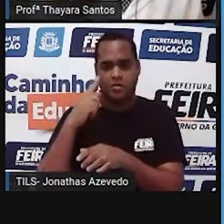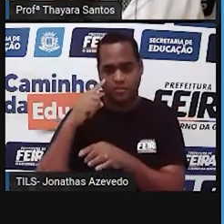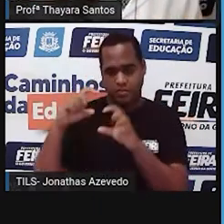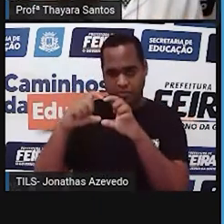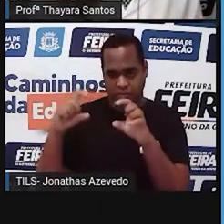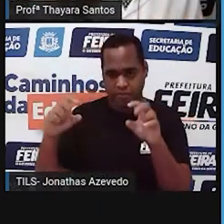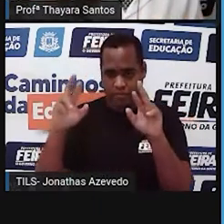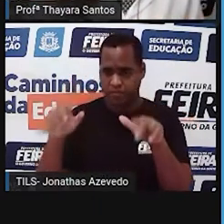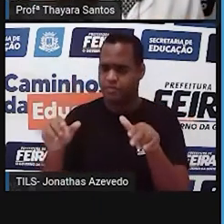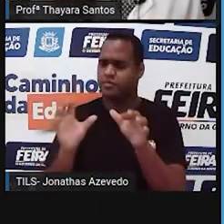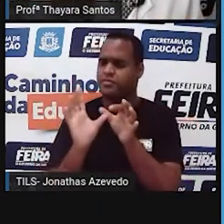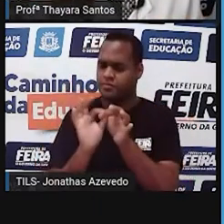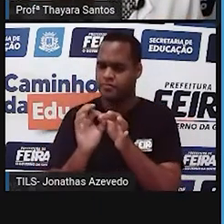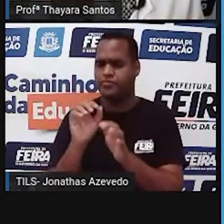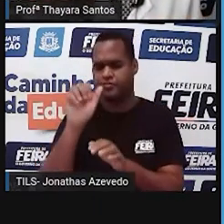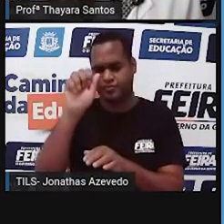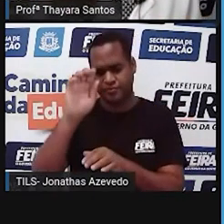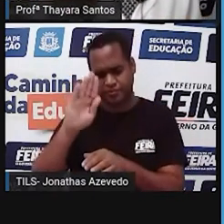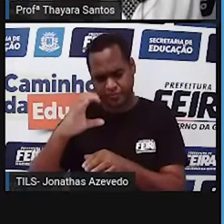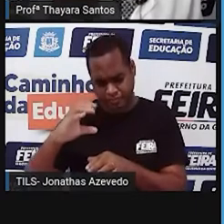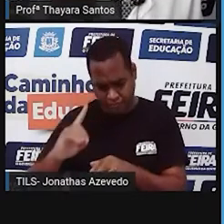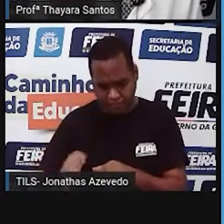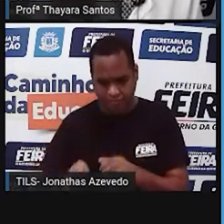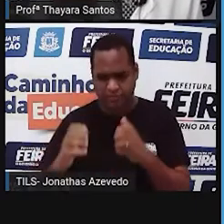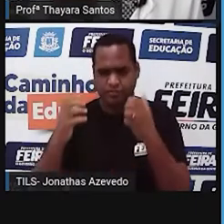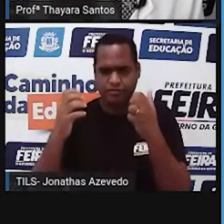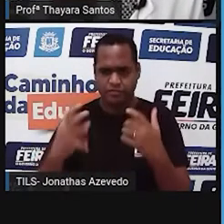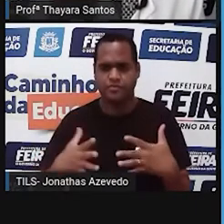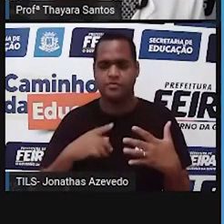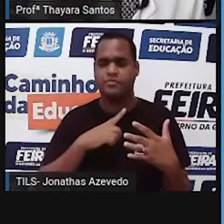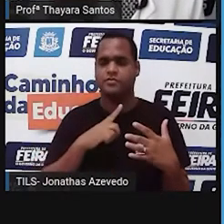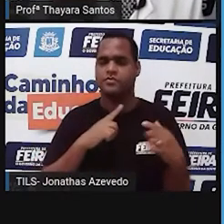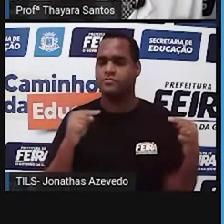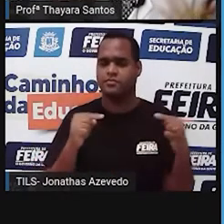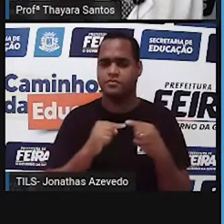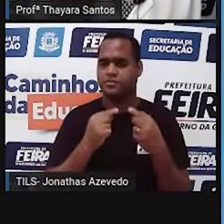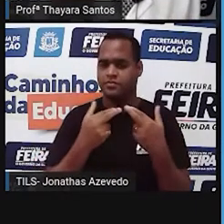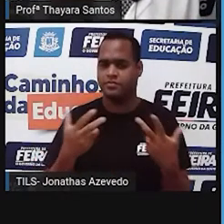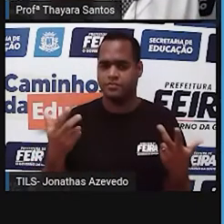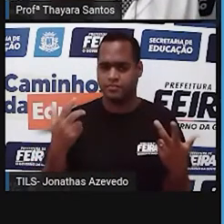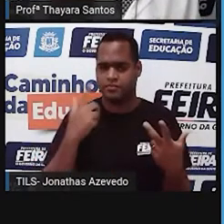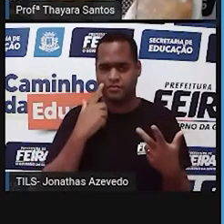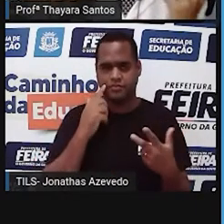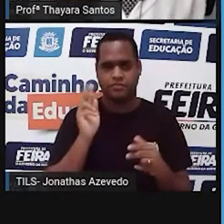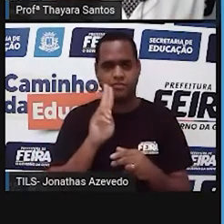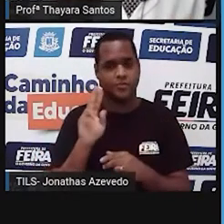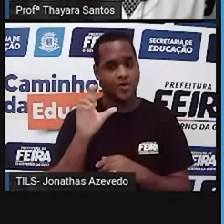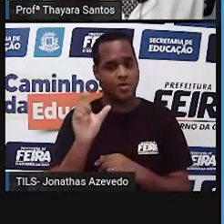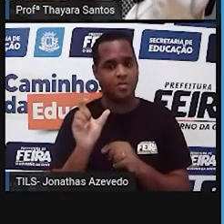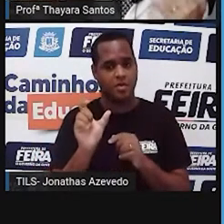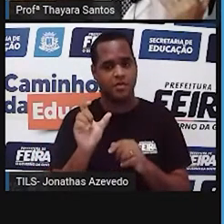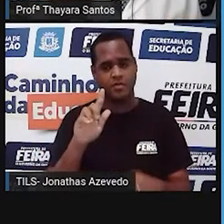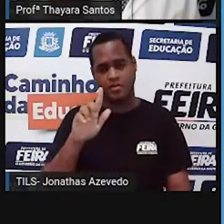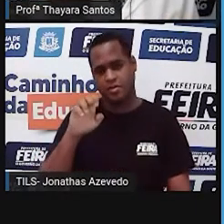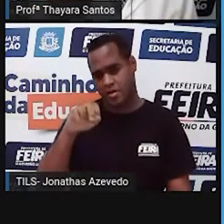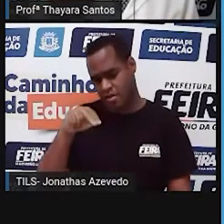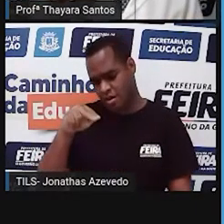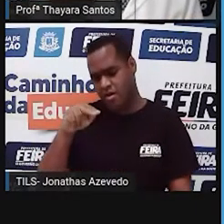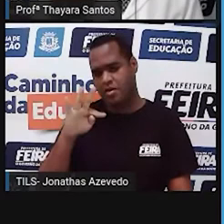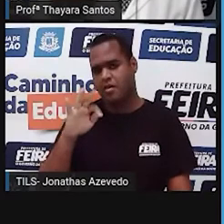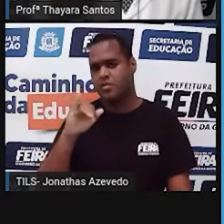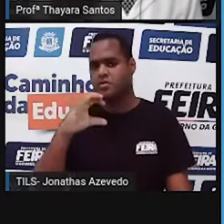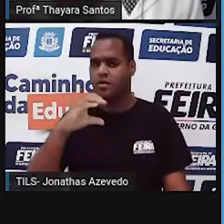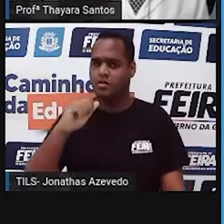Não coloquei em ordem alfabética, tá? Então, vamos para a primeira palavra. A primeira palavra é genética. O que é genética?